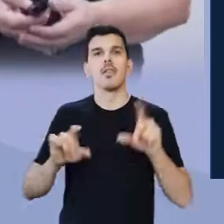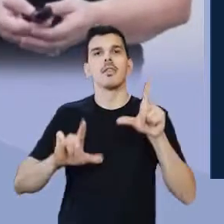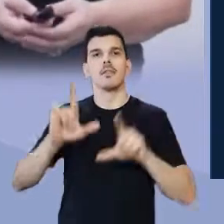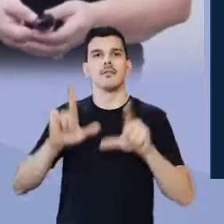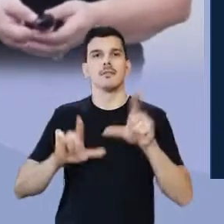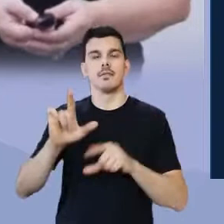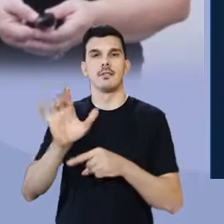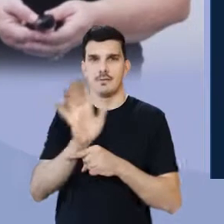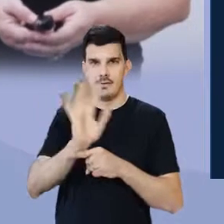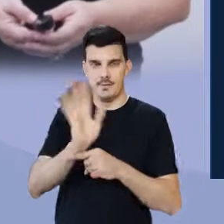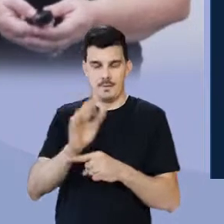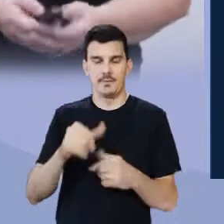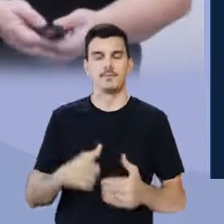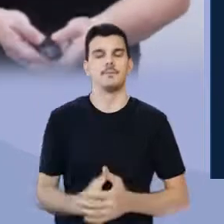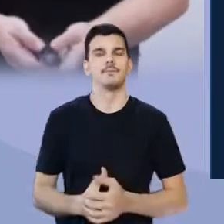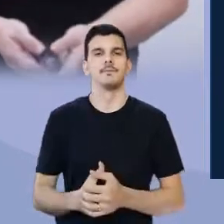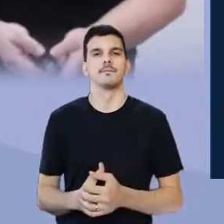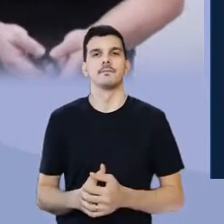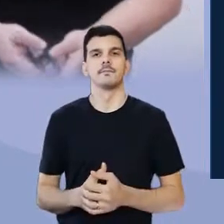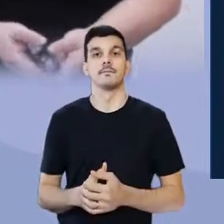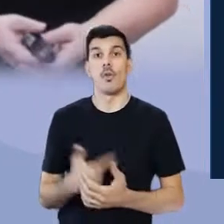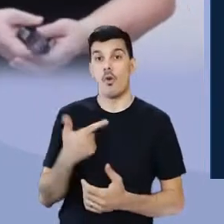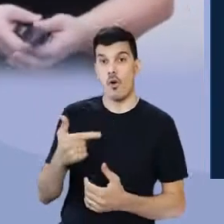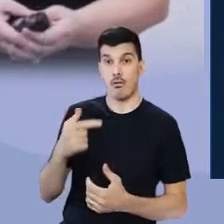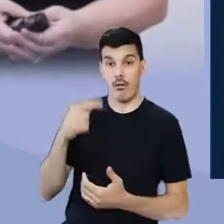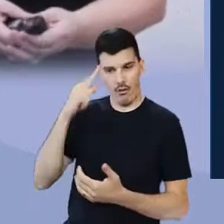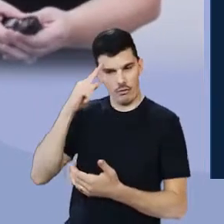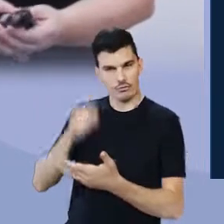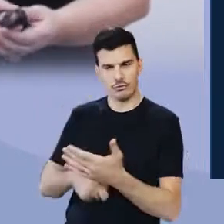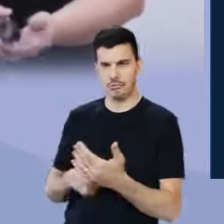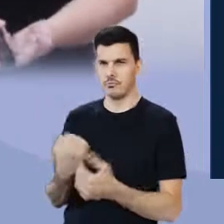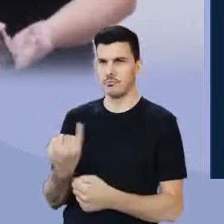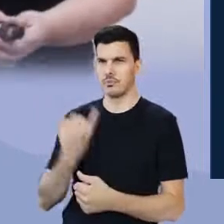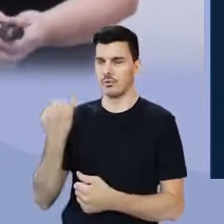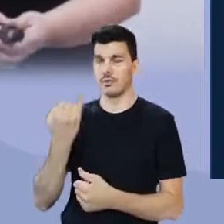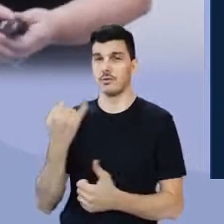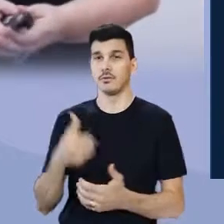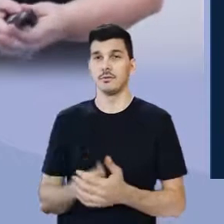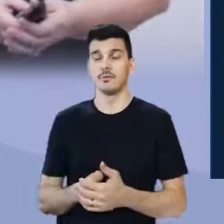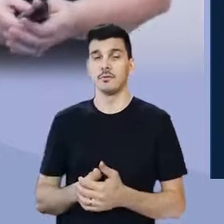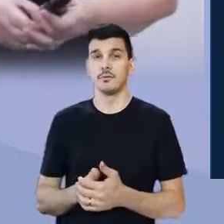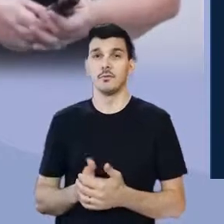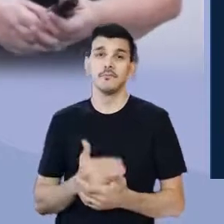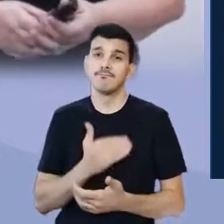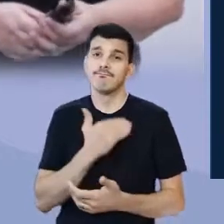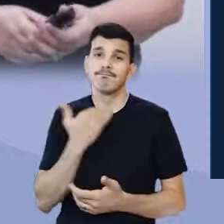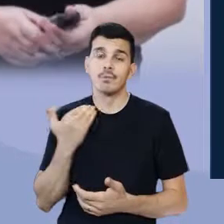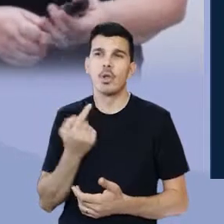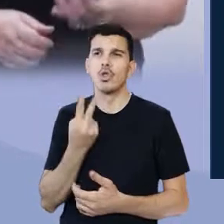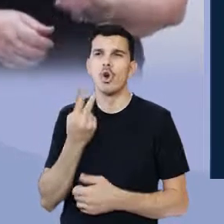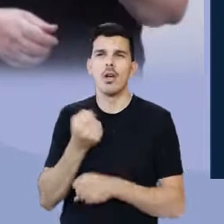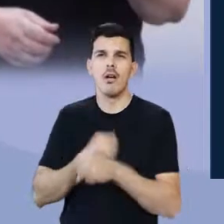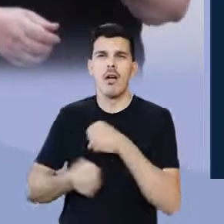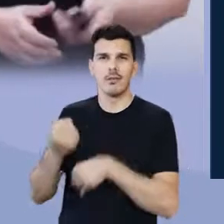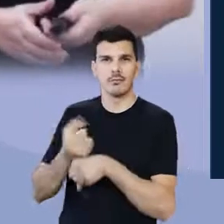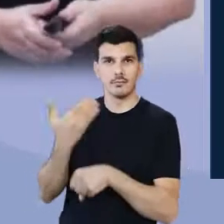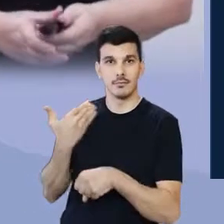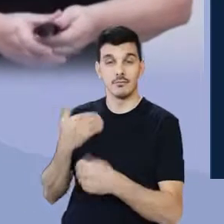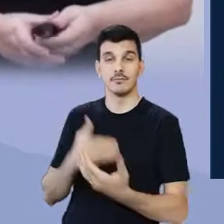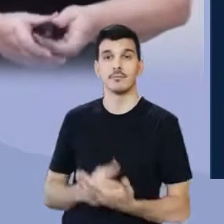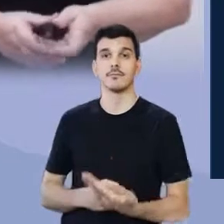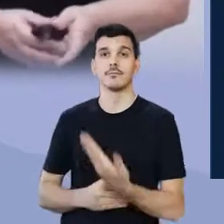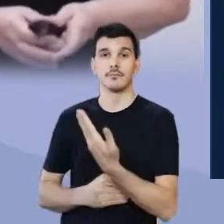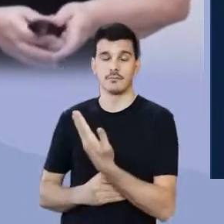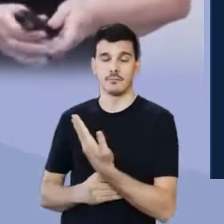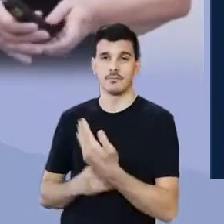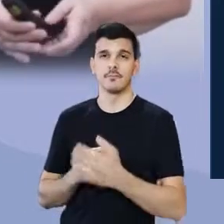televisão e para o cinema. Outro artista de renome, que faleceu há pouco tempo, há dois anos, Carlos